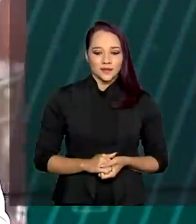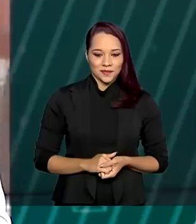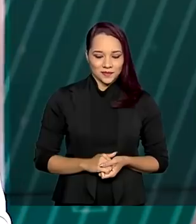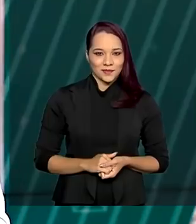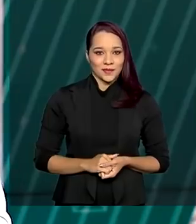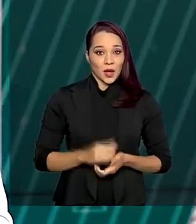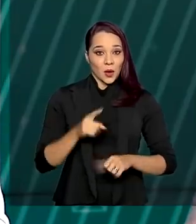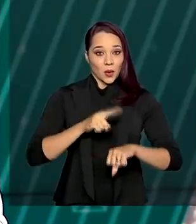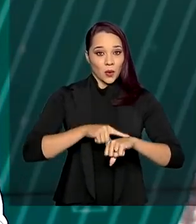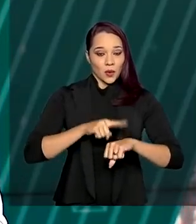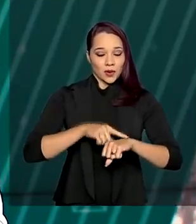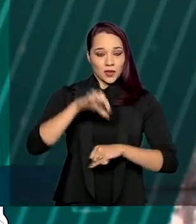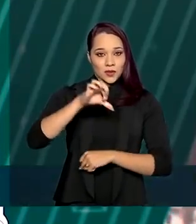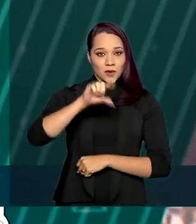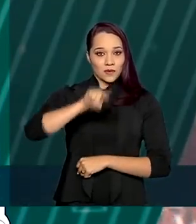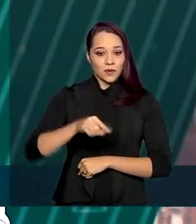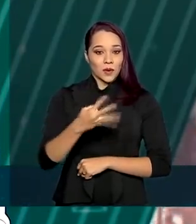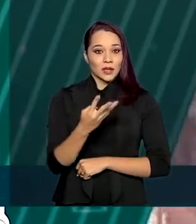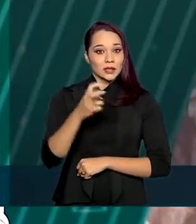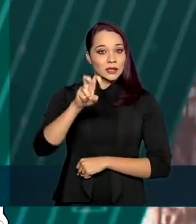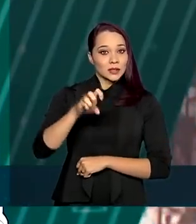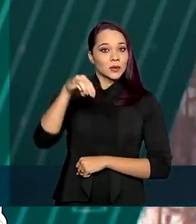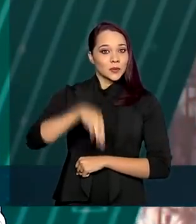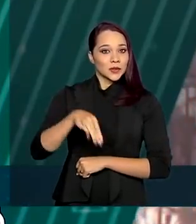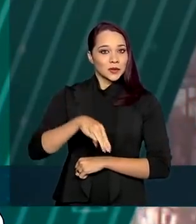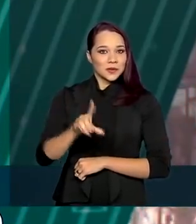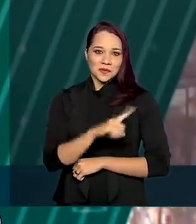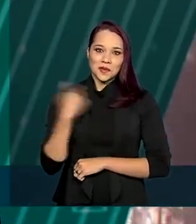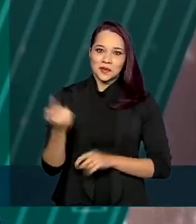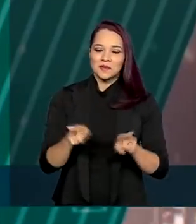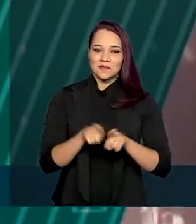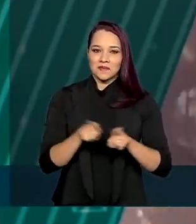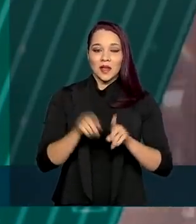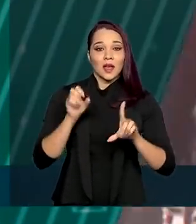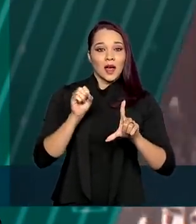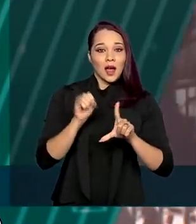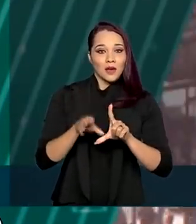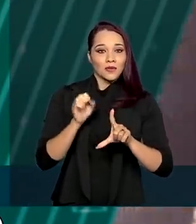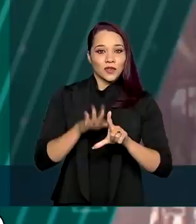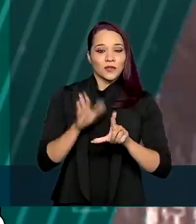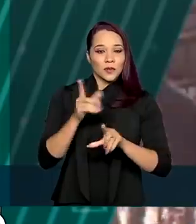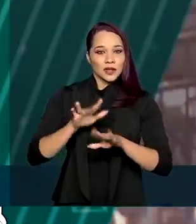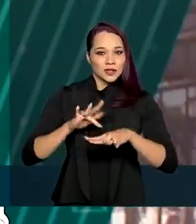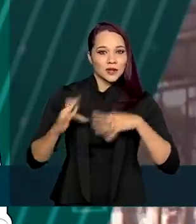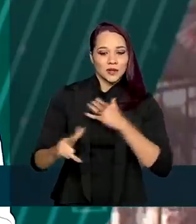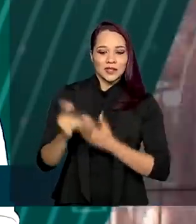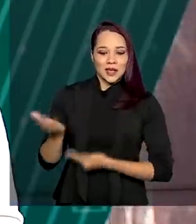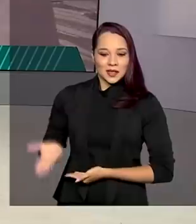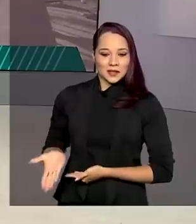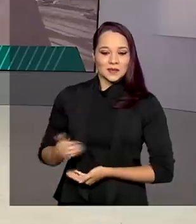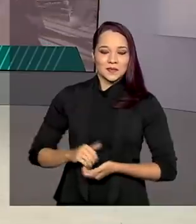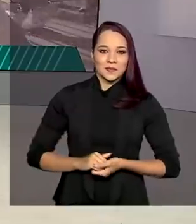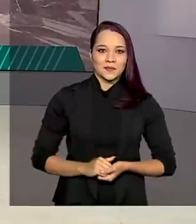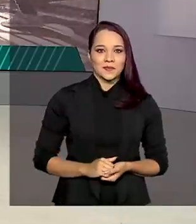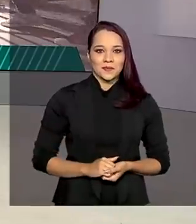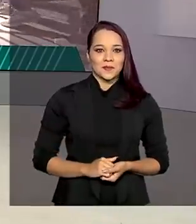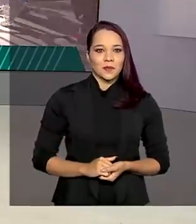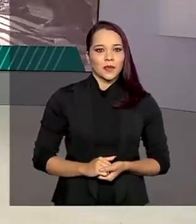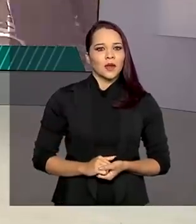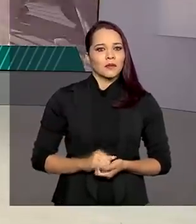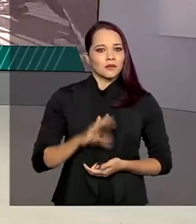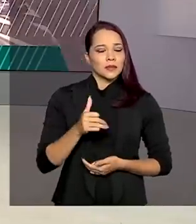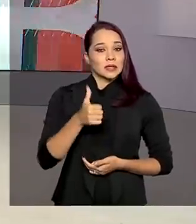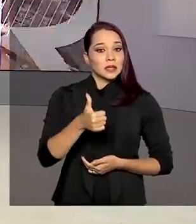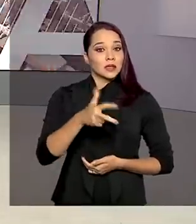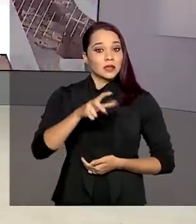São 9 horas e 45 minutos, nós estamos ao vivo também pelas redes sociais. Cerca